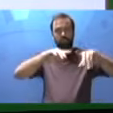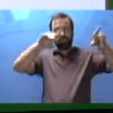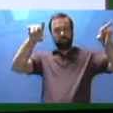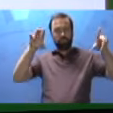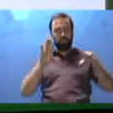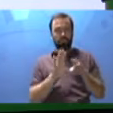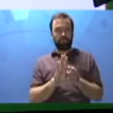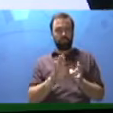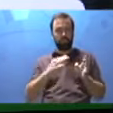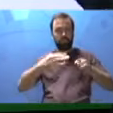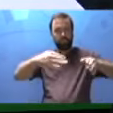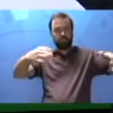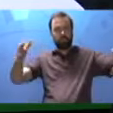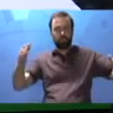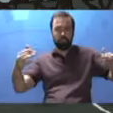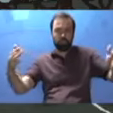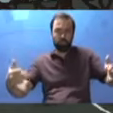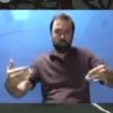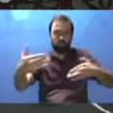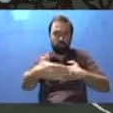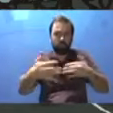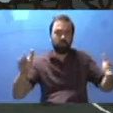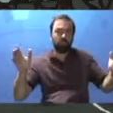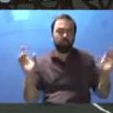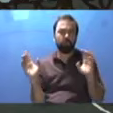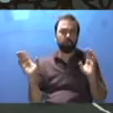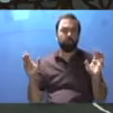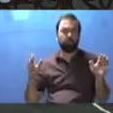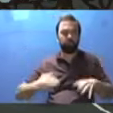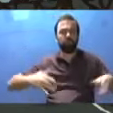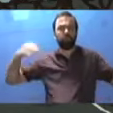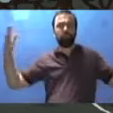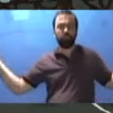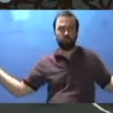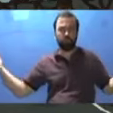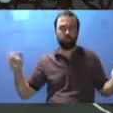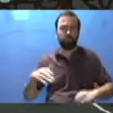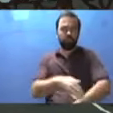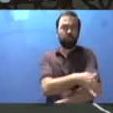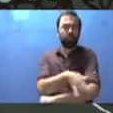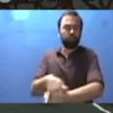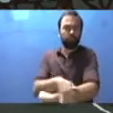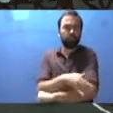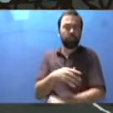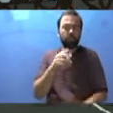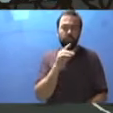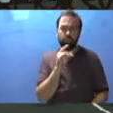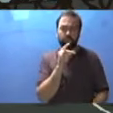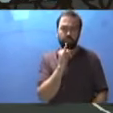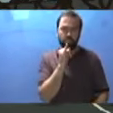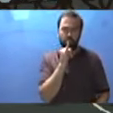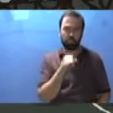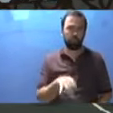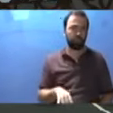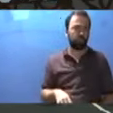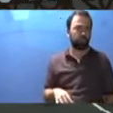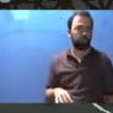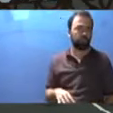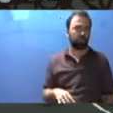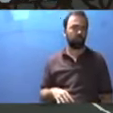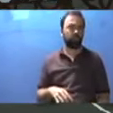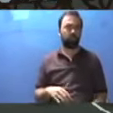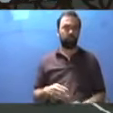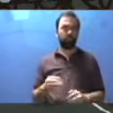Agora, a gente vai pensar na palavra externa. O que separa a sua escola do espaço externo, da rua? Pensa.